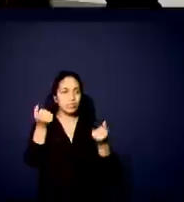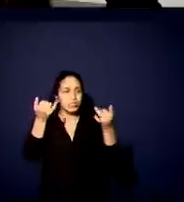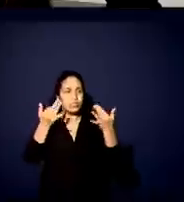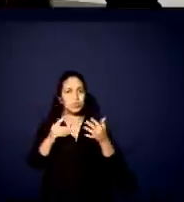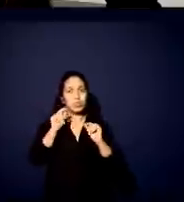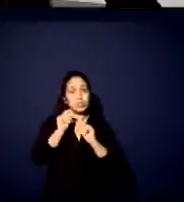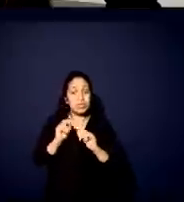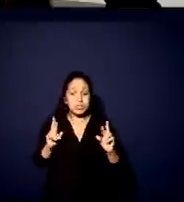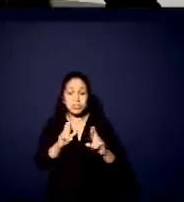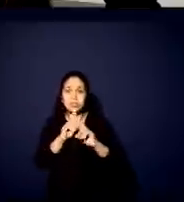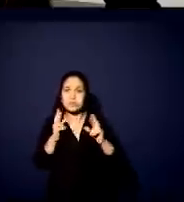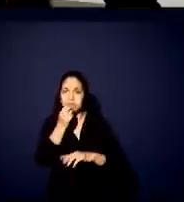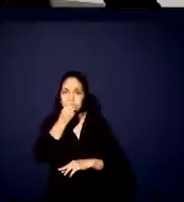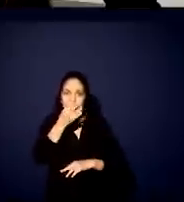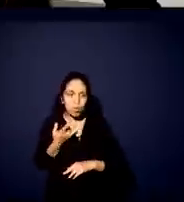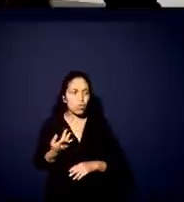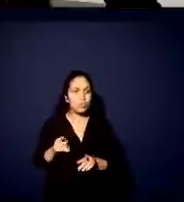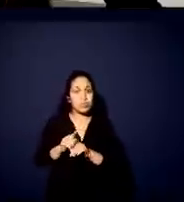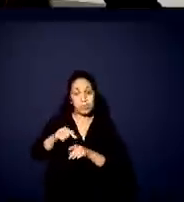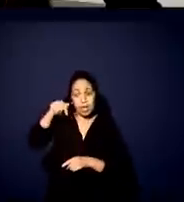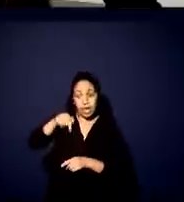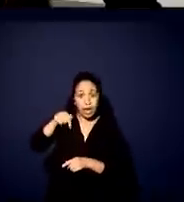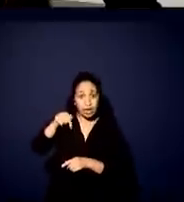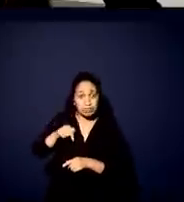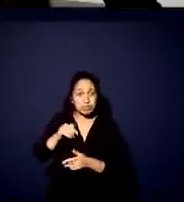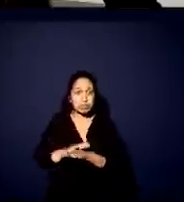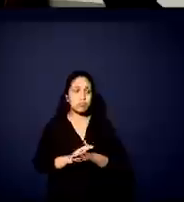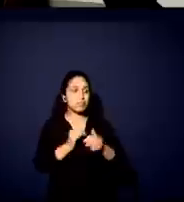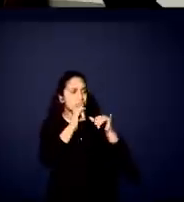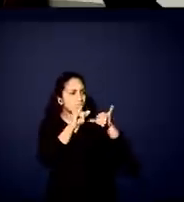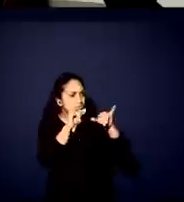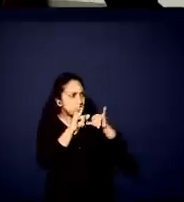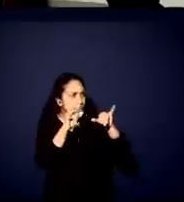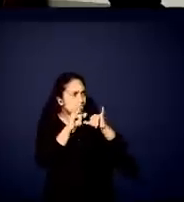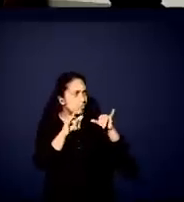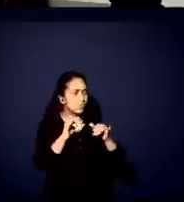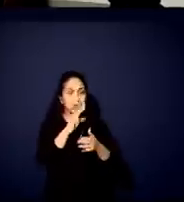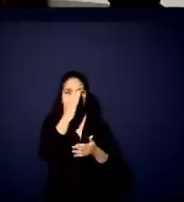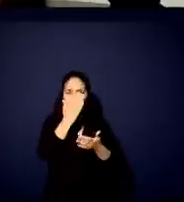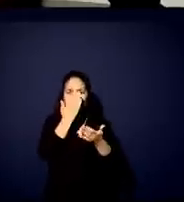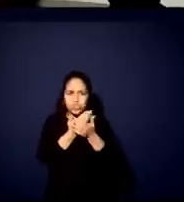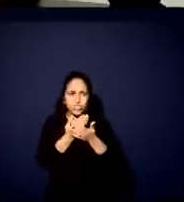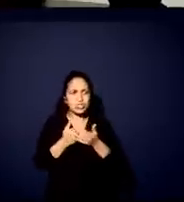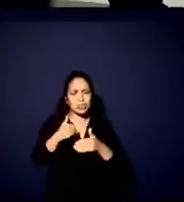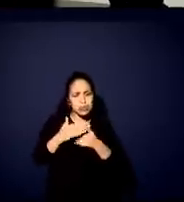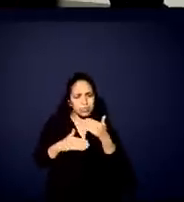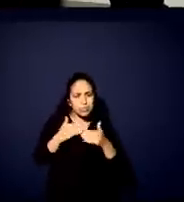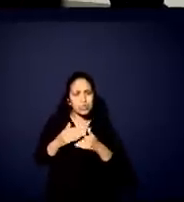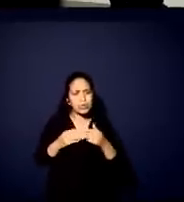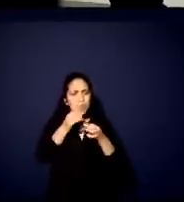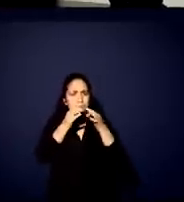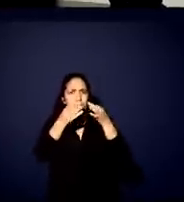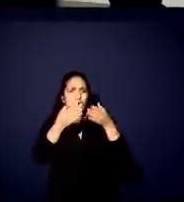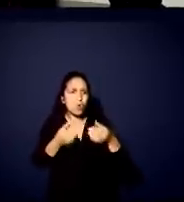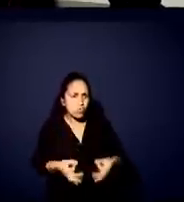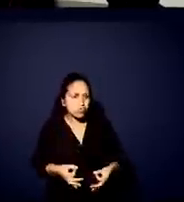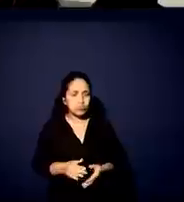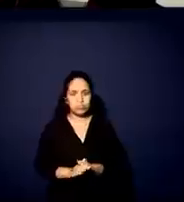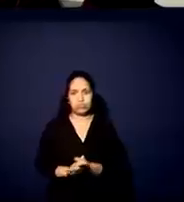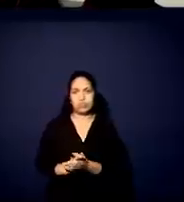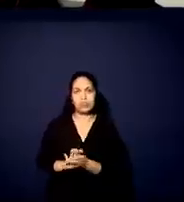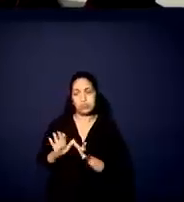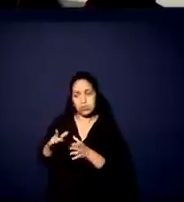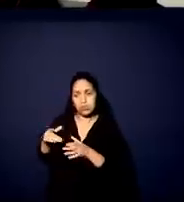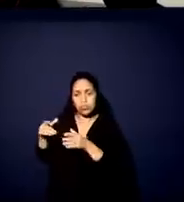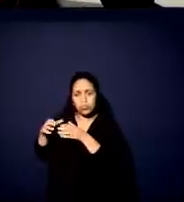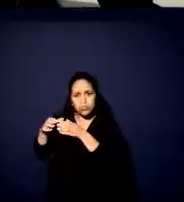ontem, esteve aqui e falou aqui nesse palco para o Mansueto, que crê que estejam chegando a bom termo, tanto na questão conjuntural